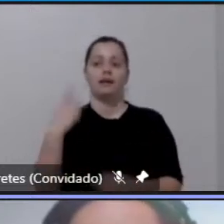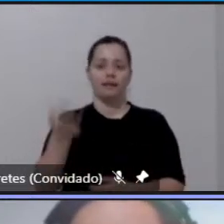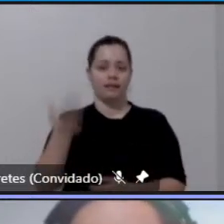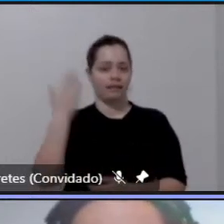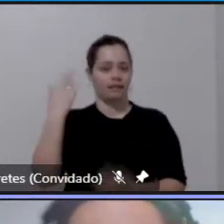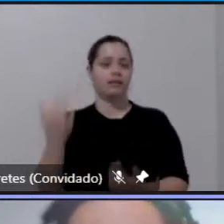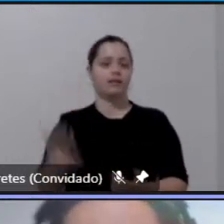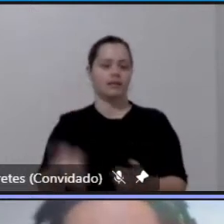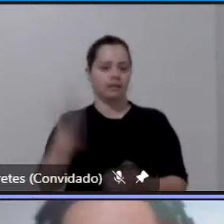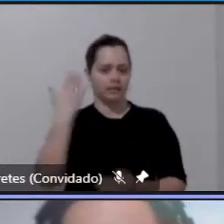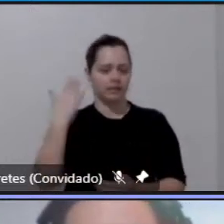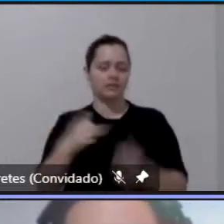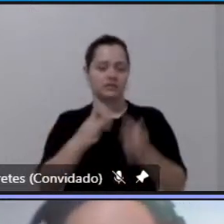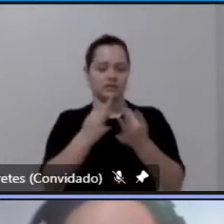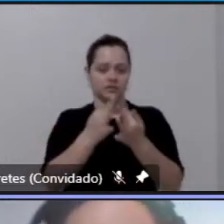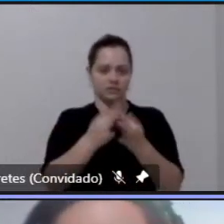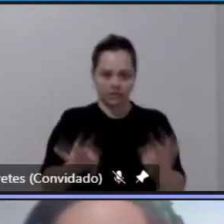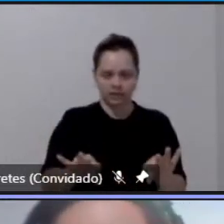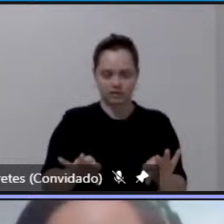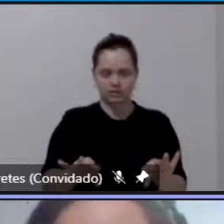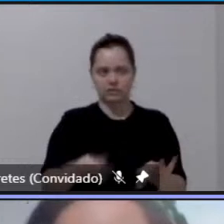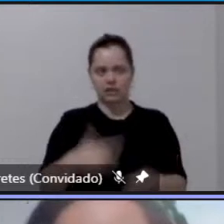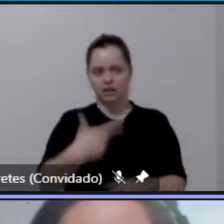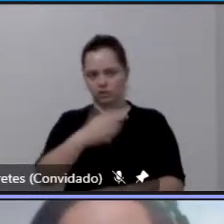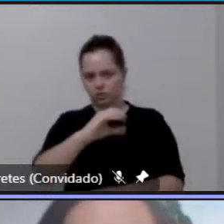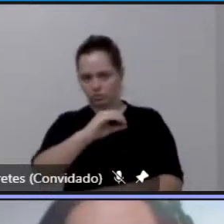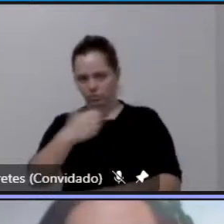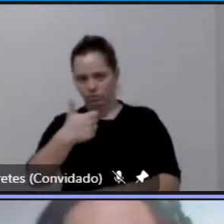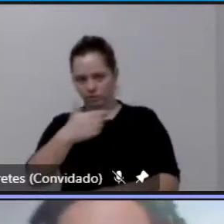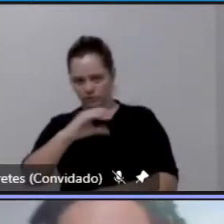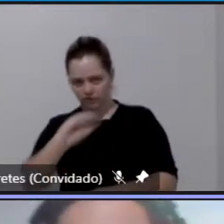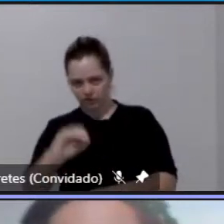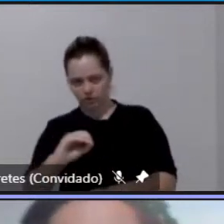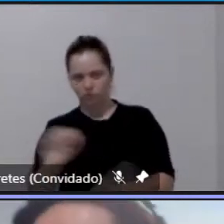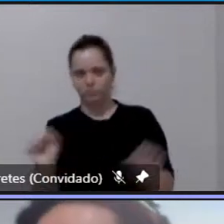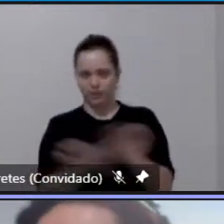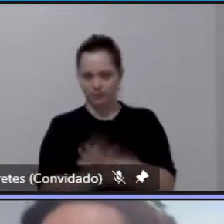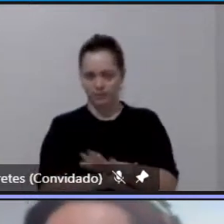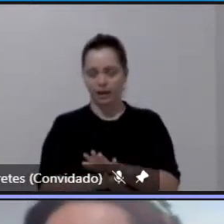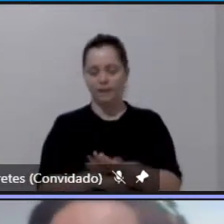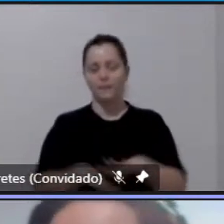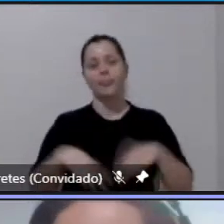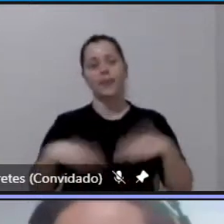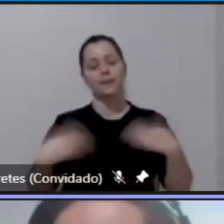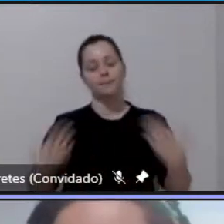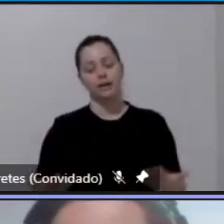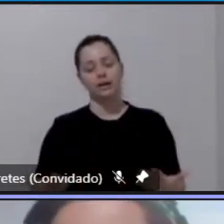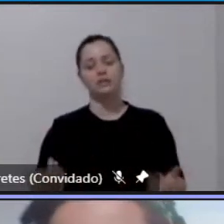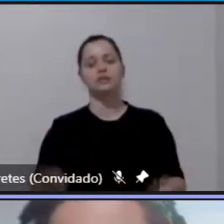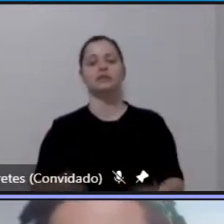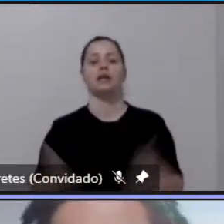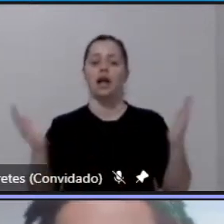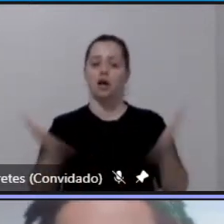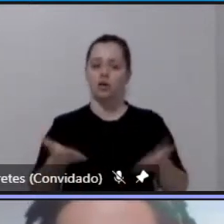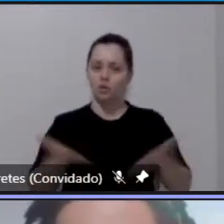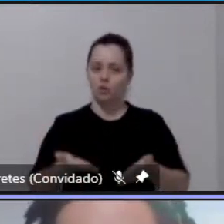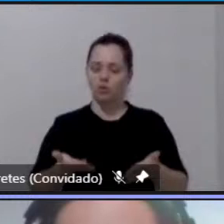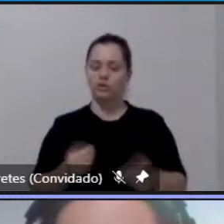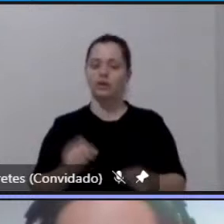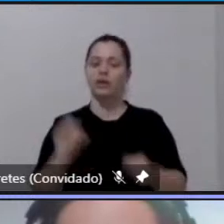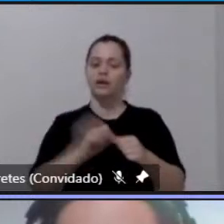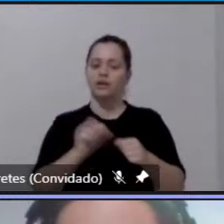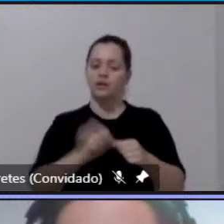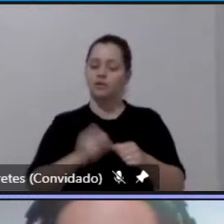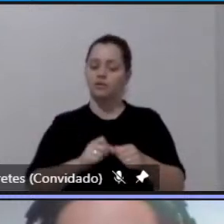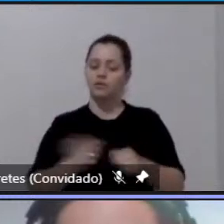aditamento era para encerrar em 2020 e agora ele já foi já foi